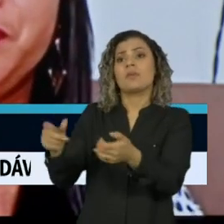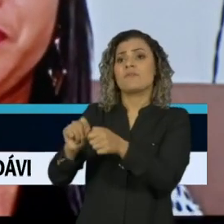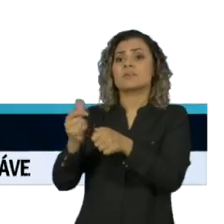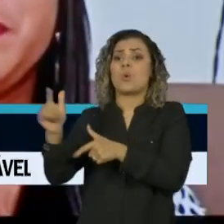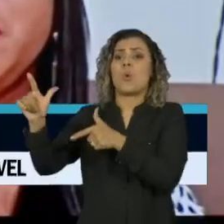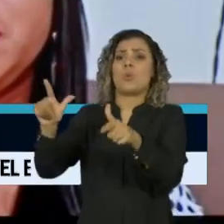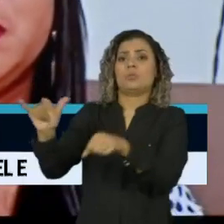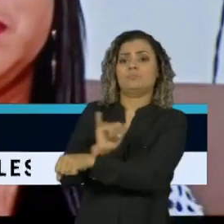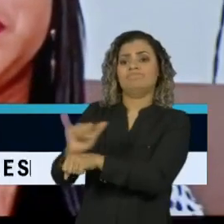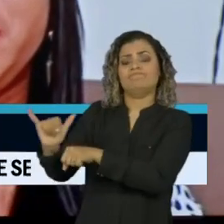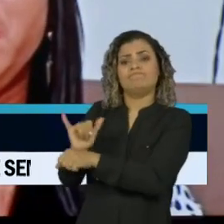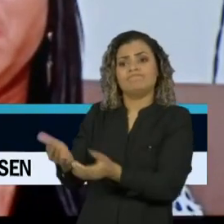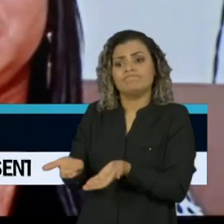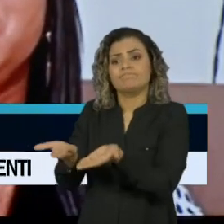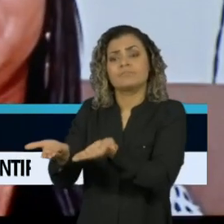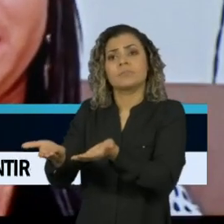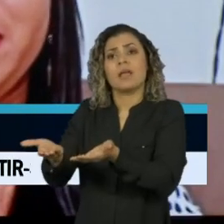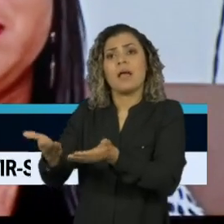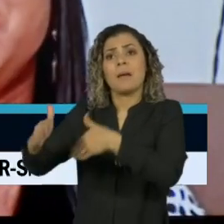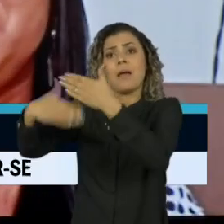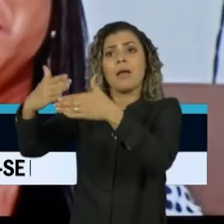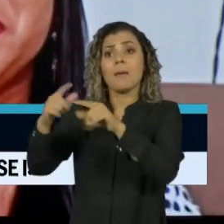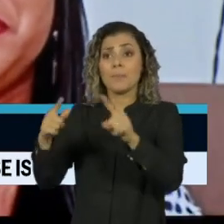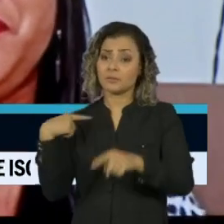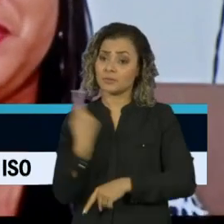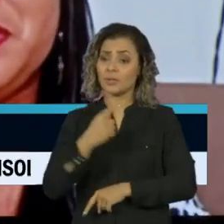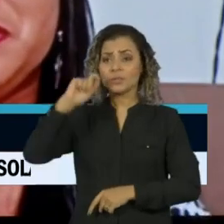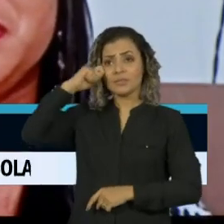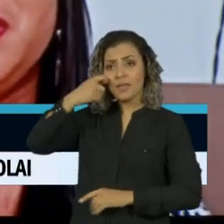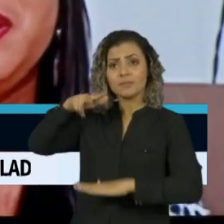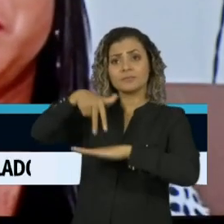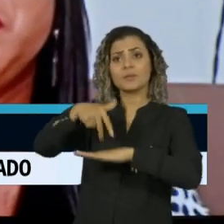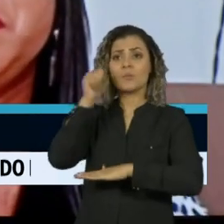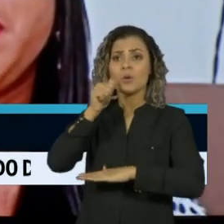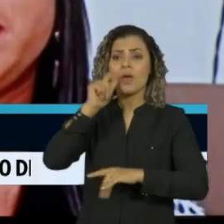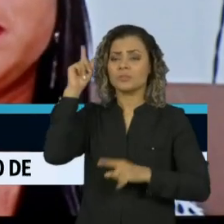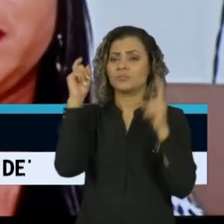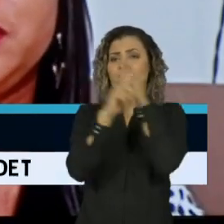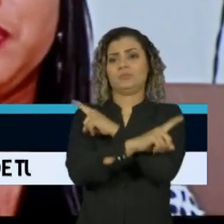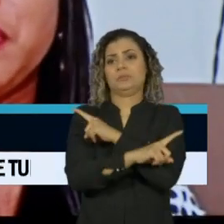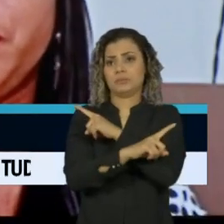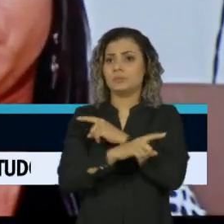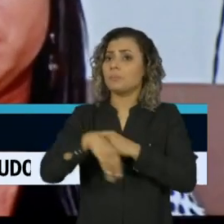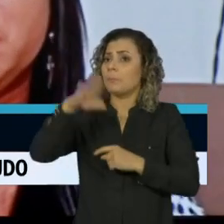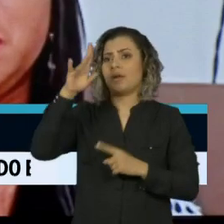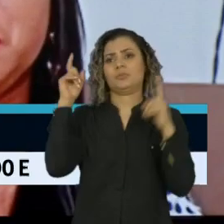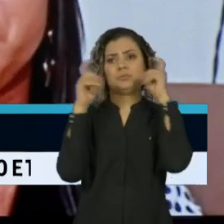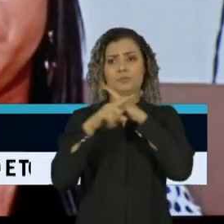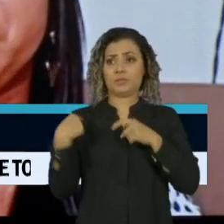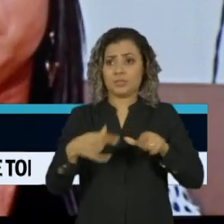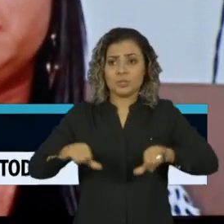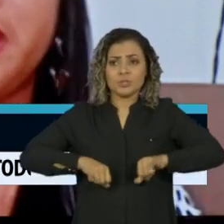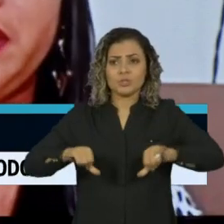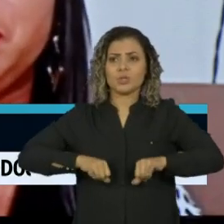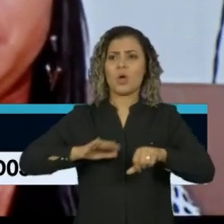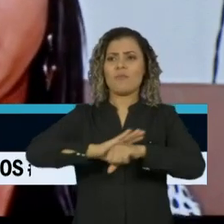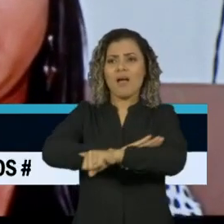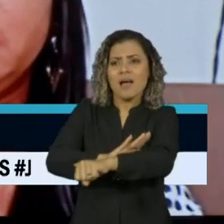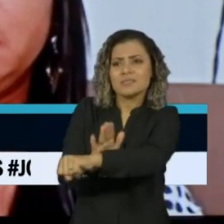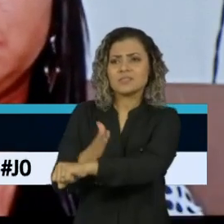da minha vida. Sim, para nós que somos negras e mulheres é muito mais difícil, muito mais. A gente sofre o racismo,